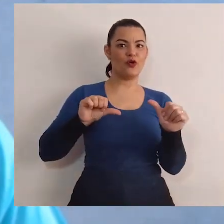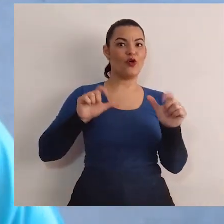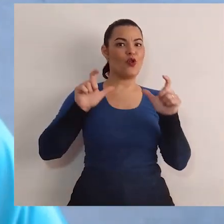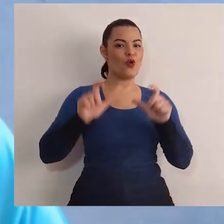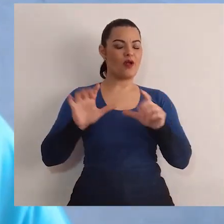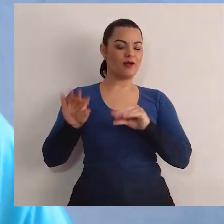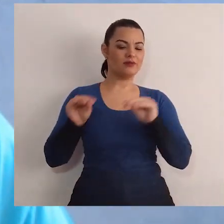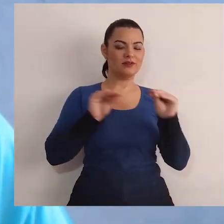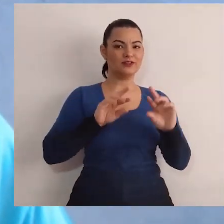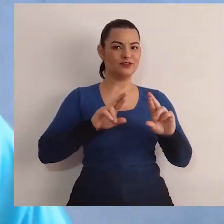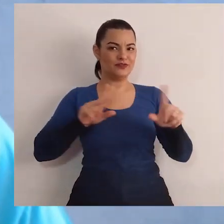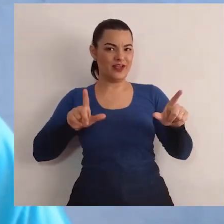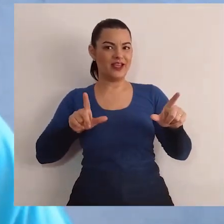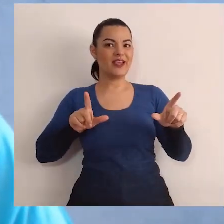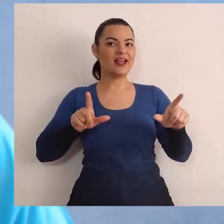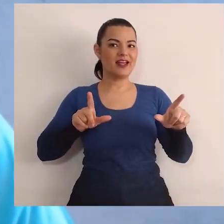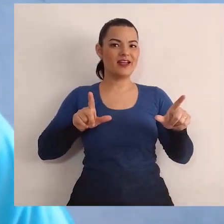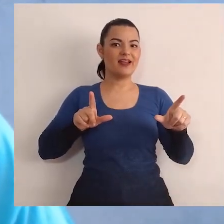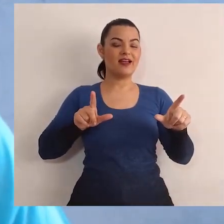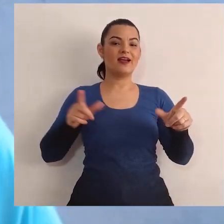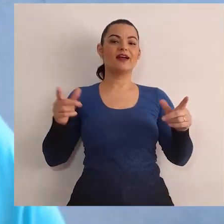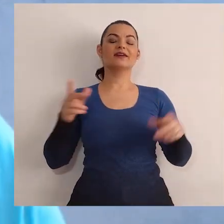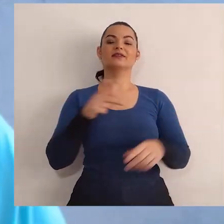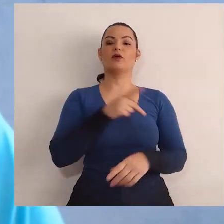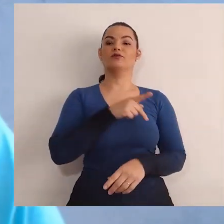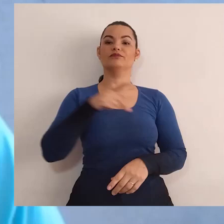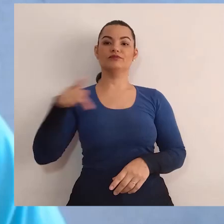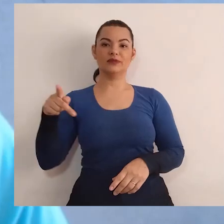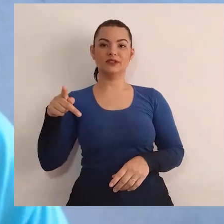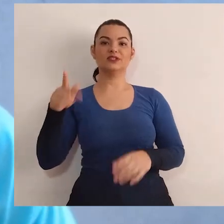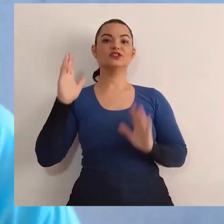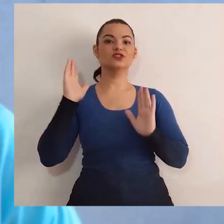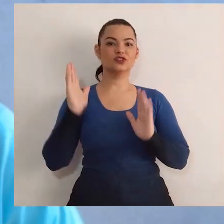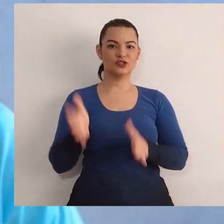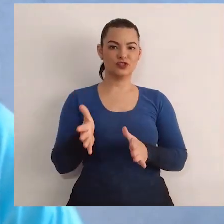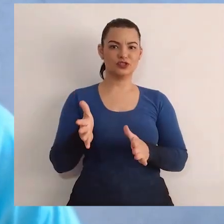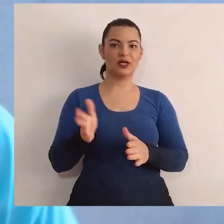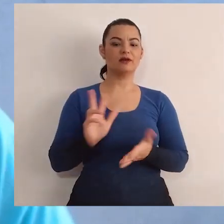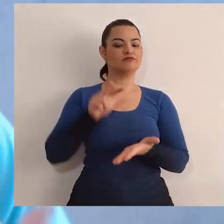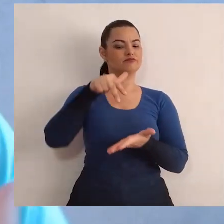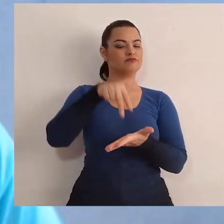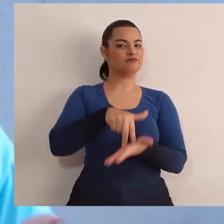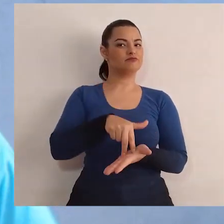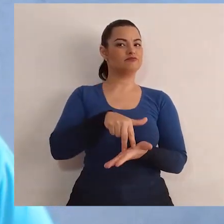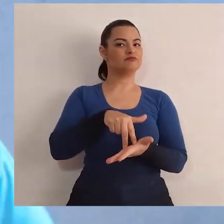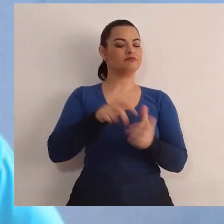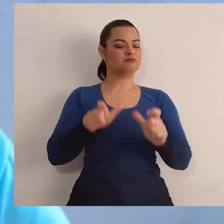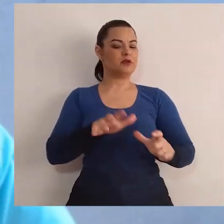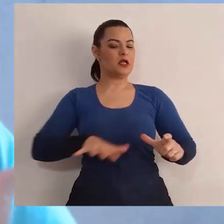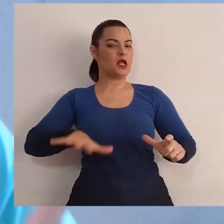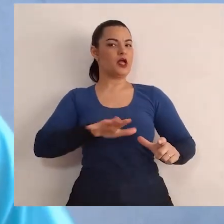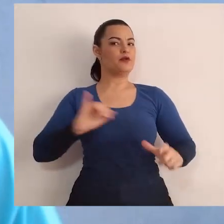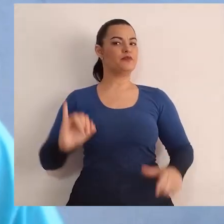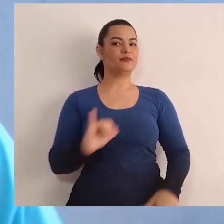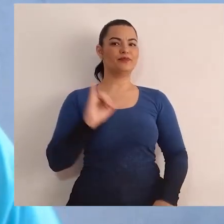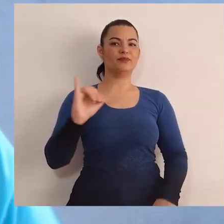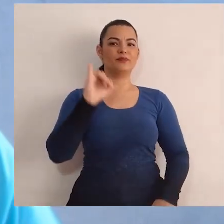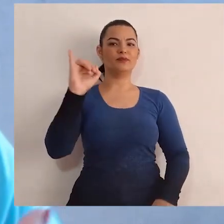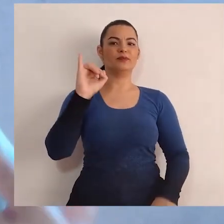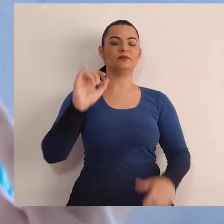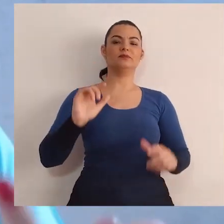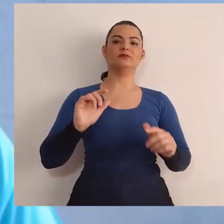vou trocar de lugar, tá bom? Você já atuou aí como presidente num espaço aí muito